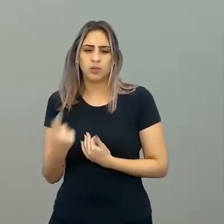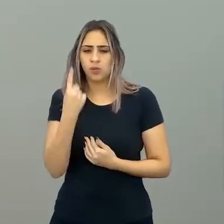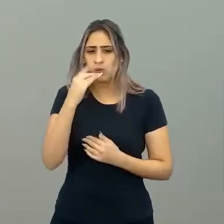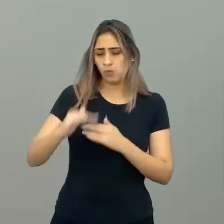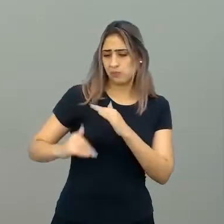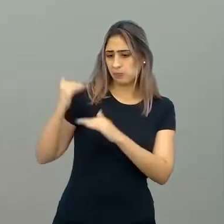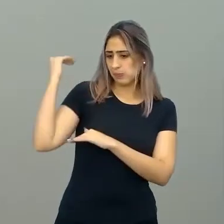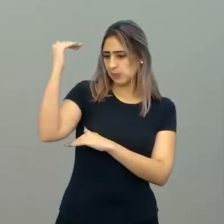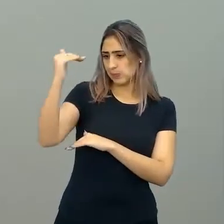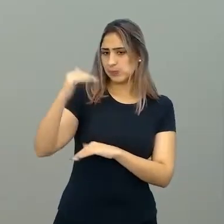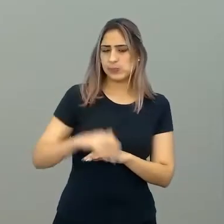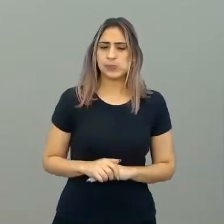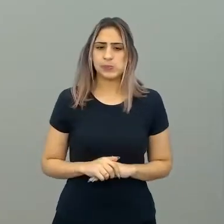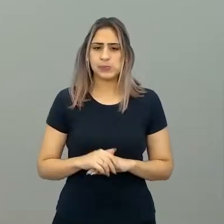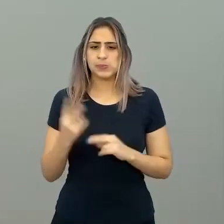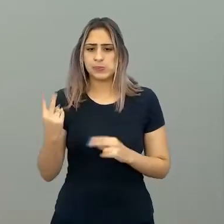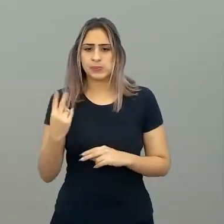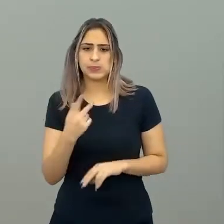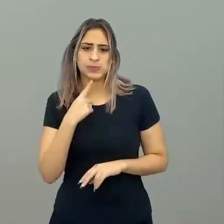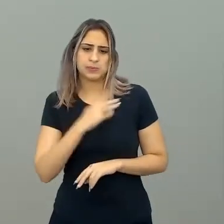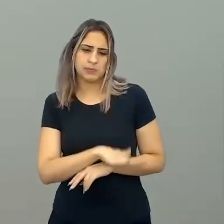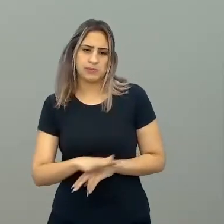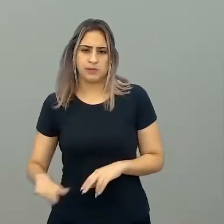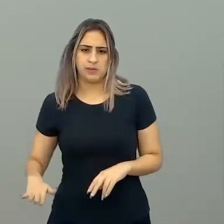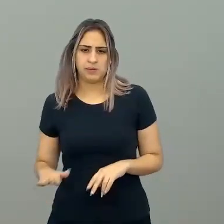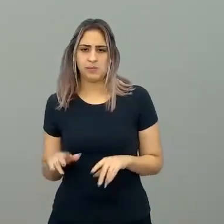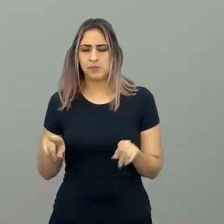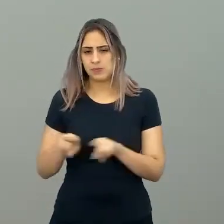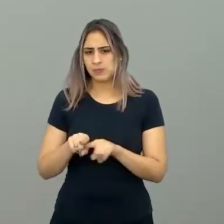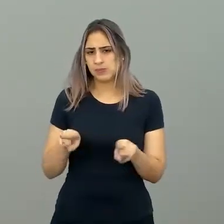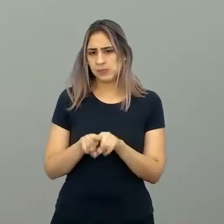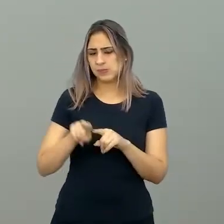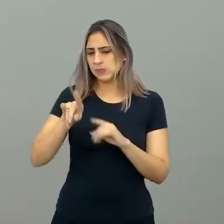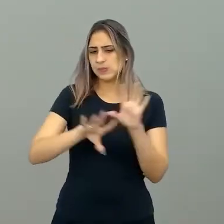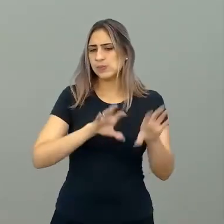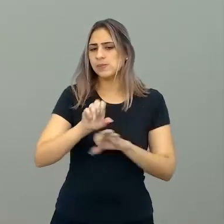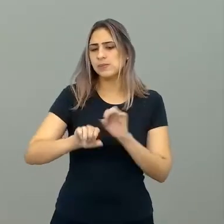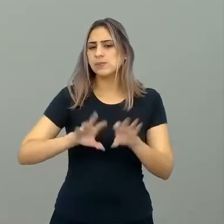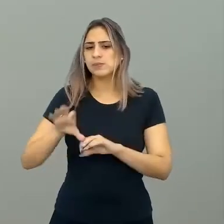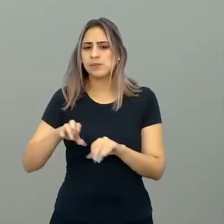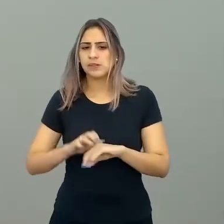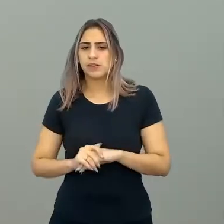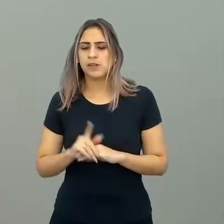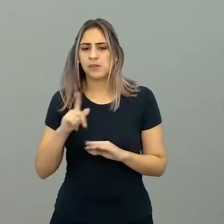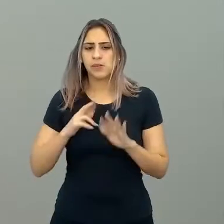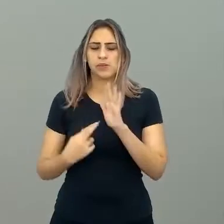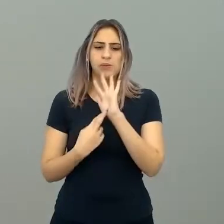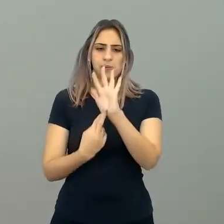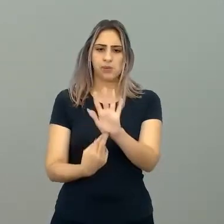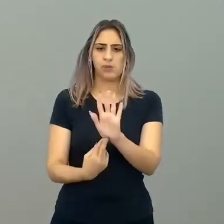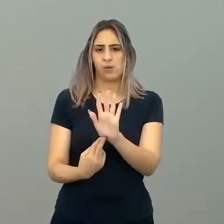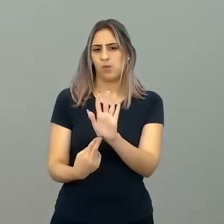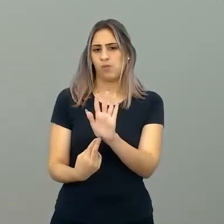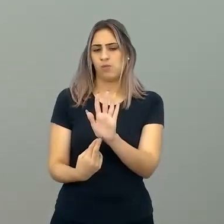um adulto e duas crianças. Também, você não está pegando, você não está tendo resultados tão